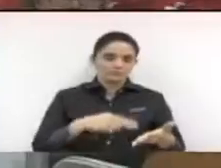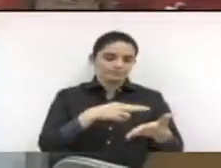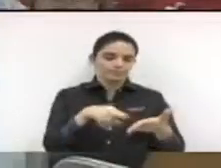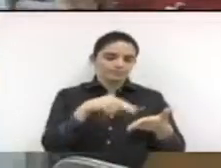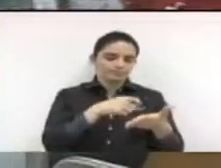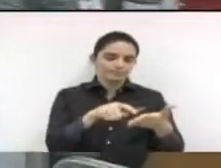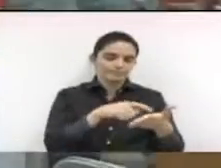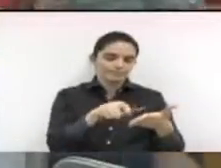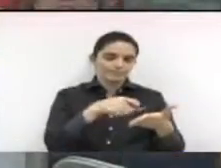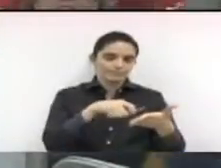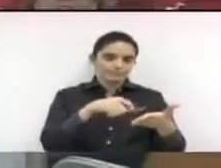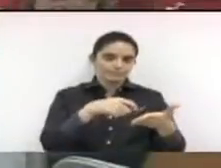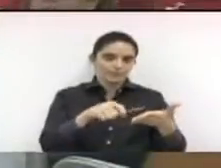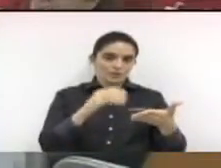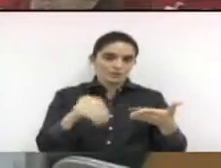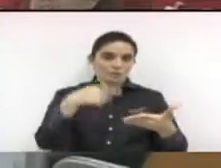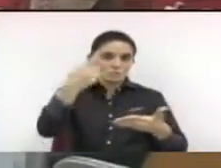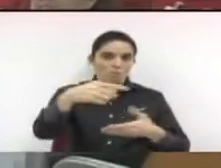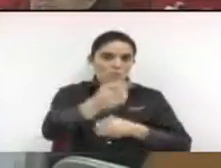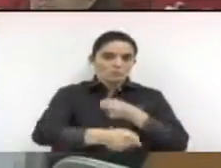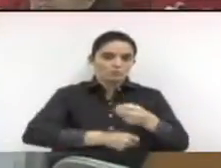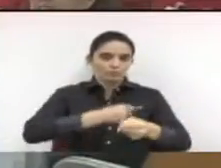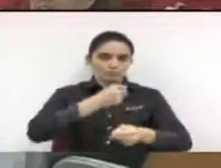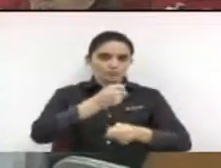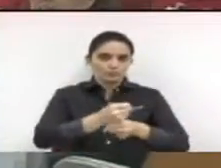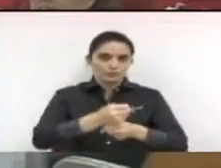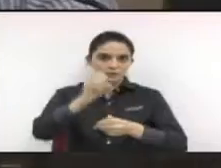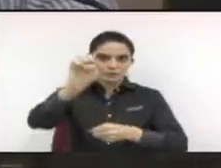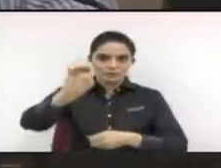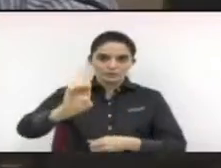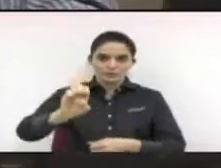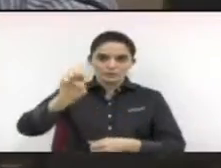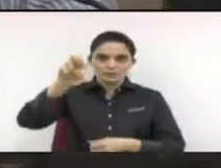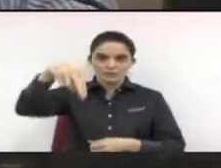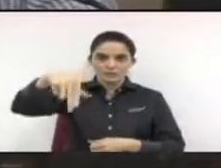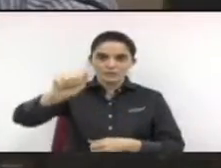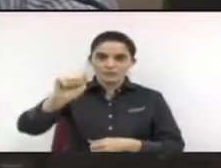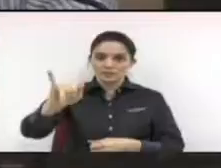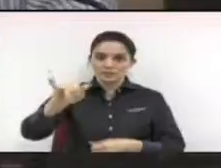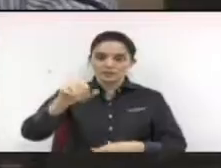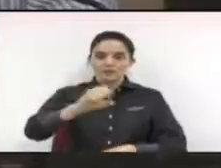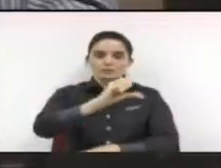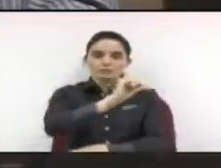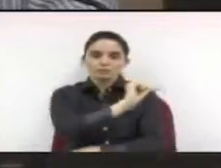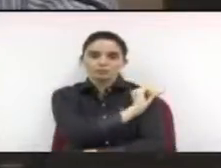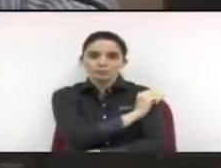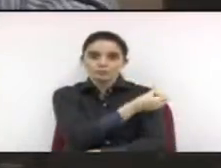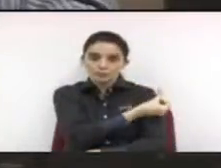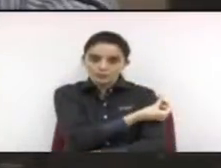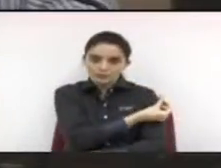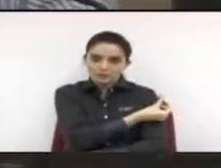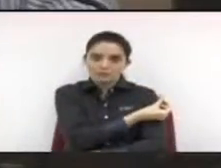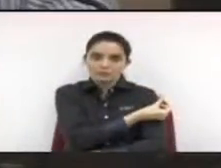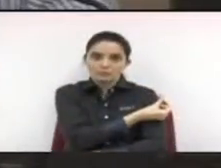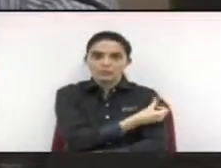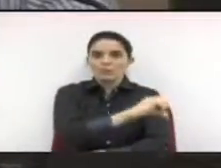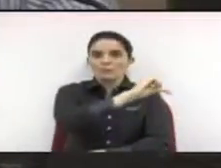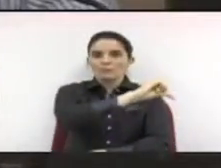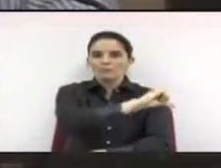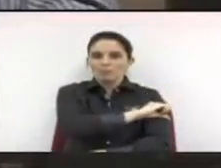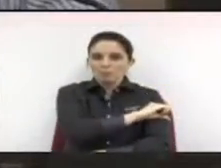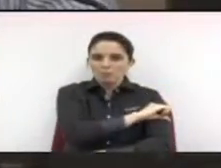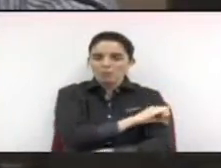SENAI e a suspensão do período integral do sexto ao nono ano no SESI. Considerando que o